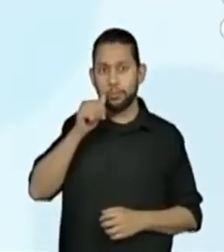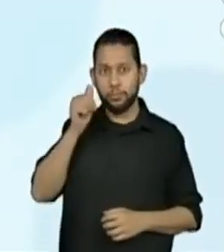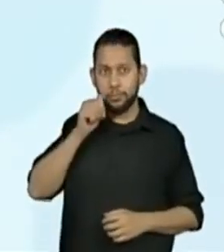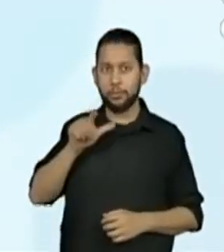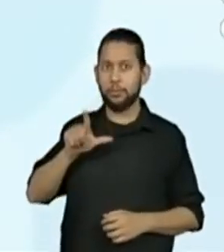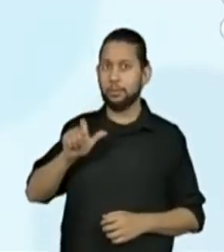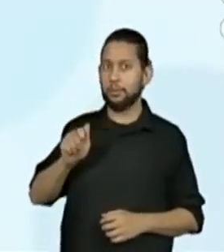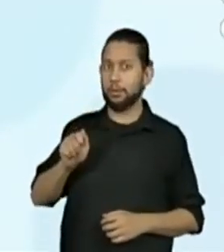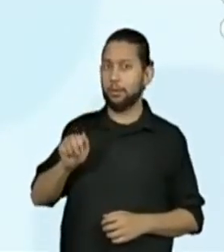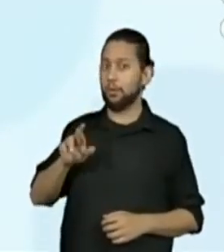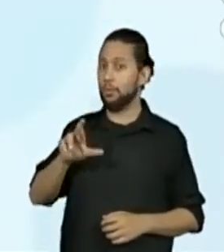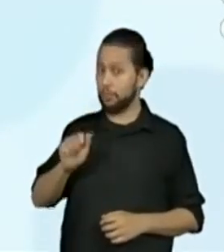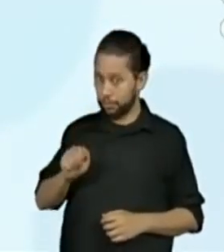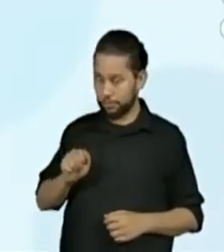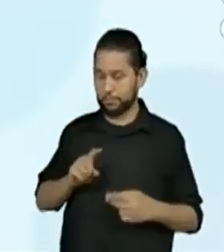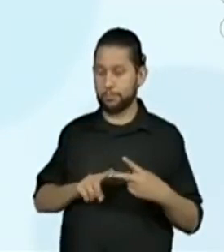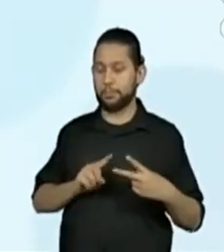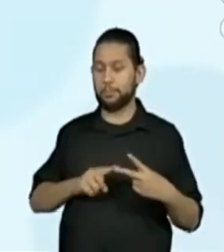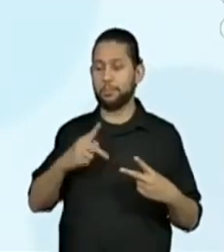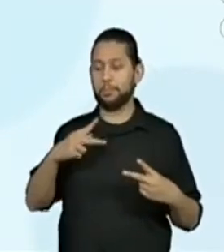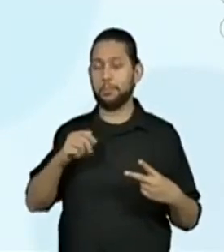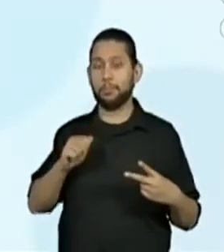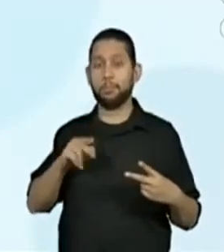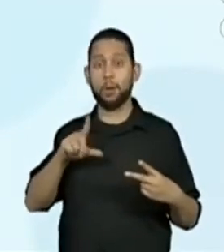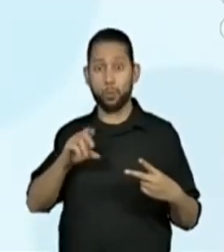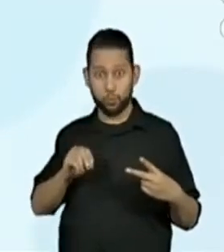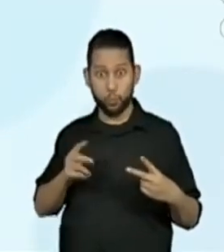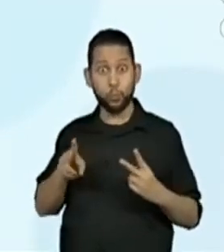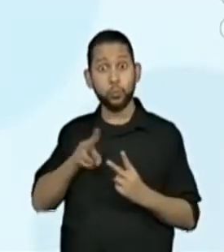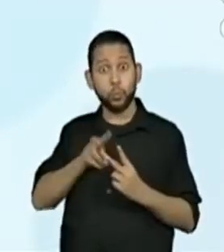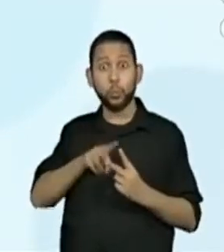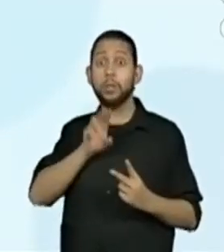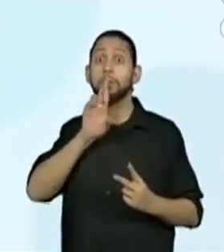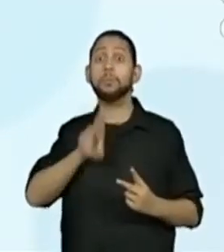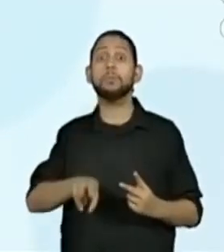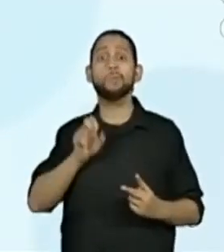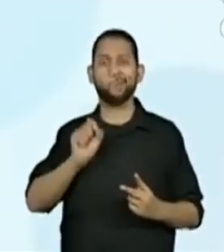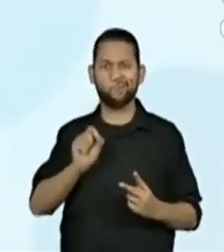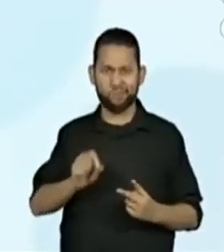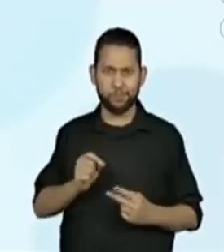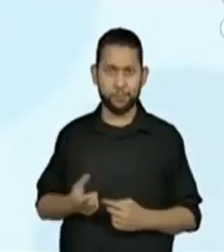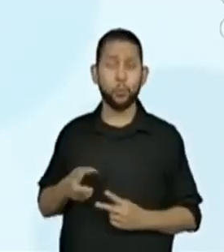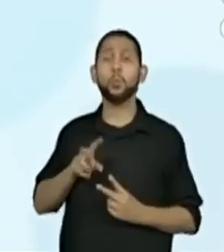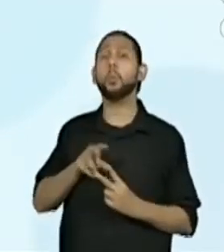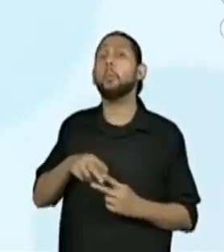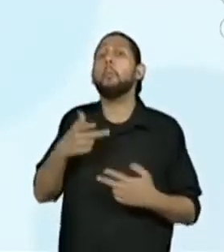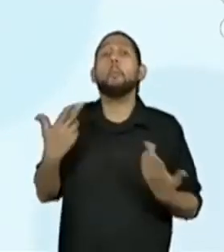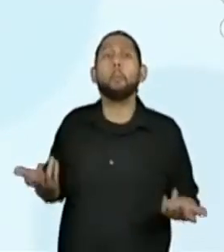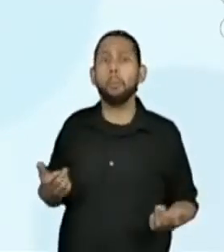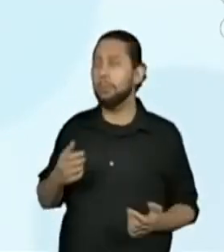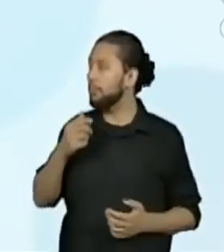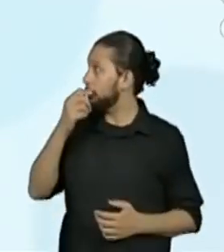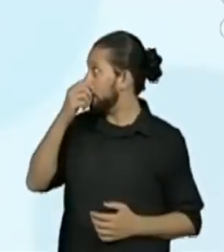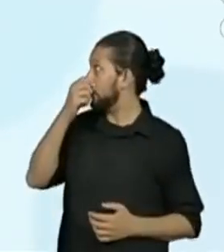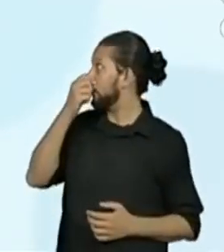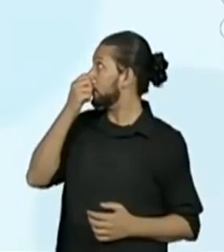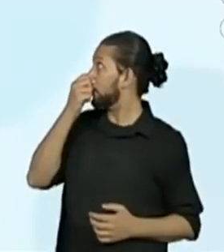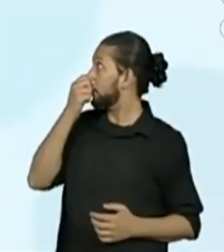Paulo responderam. Vamos observar então o que Laura e Paulo responderam.